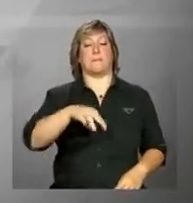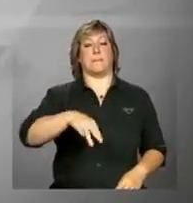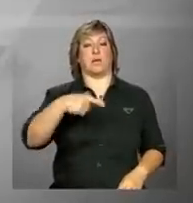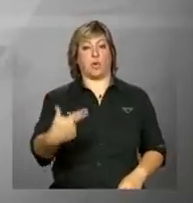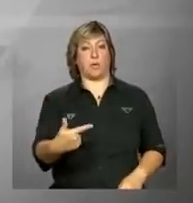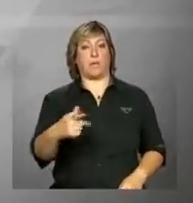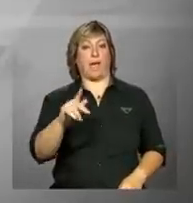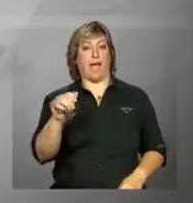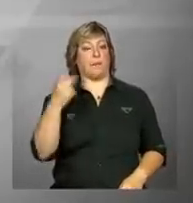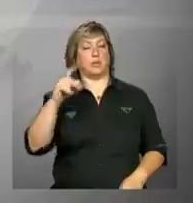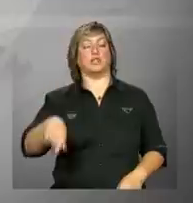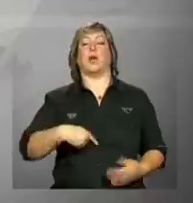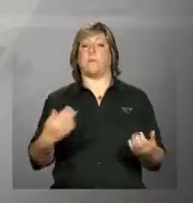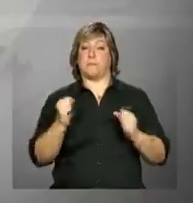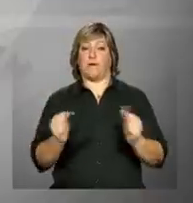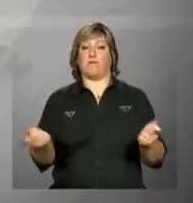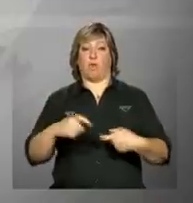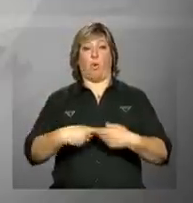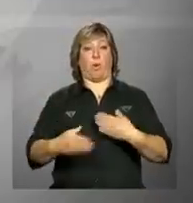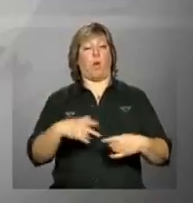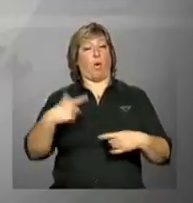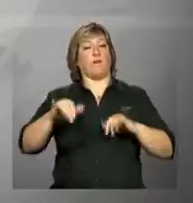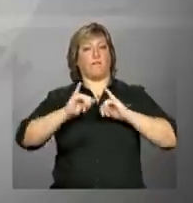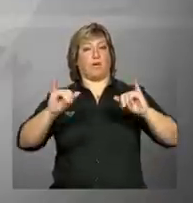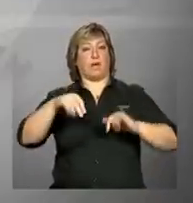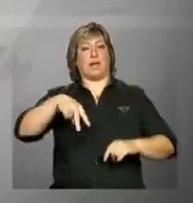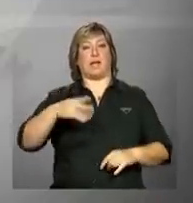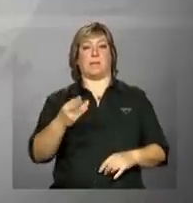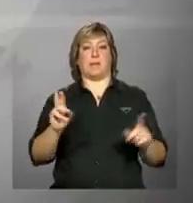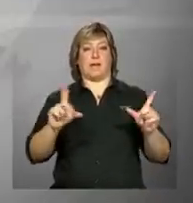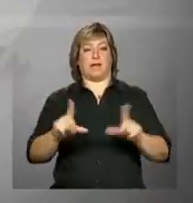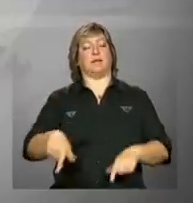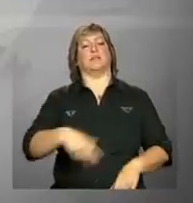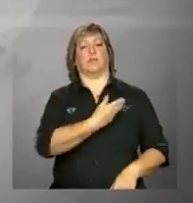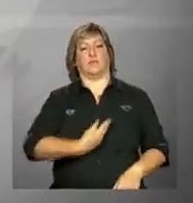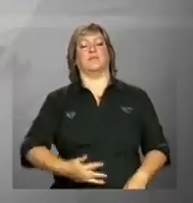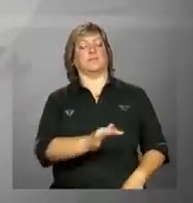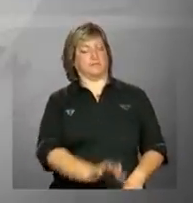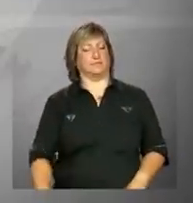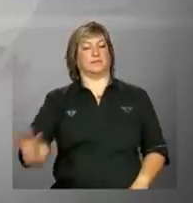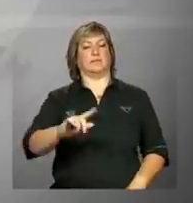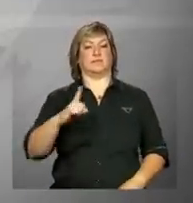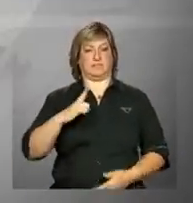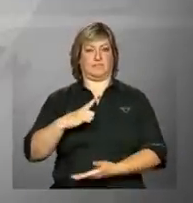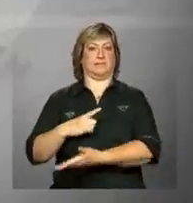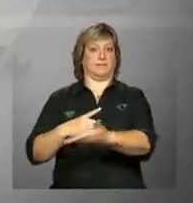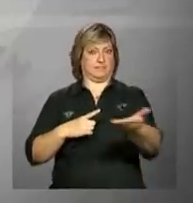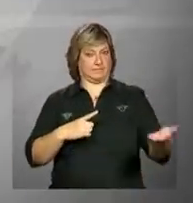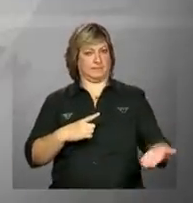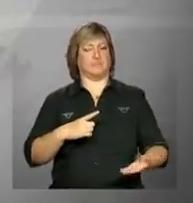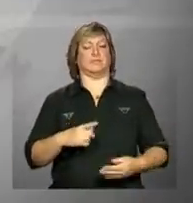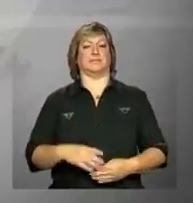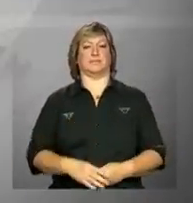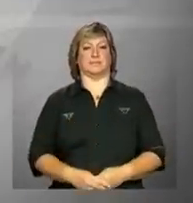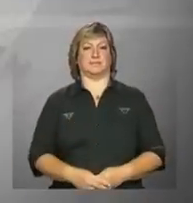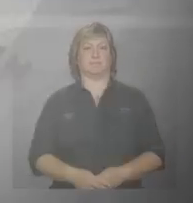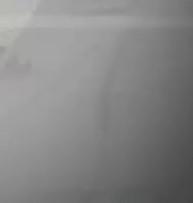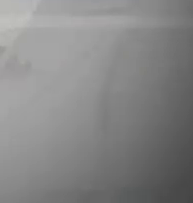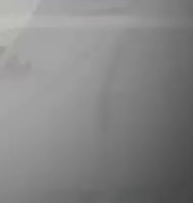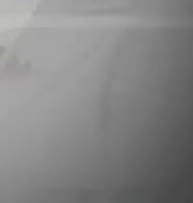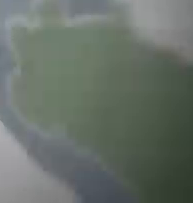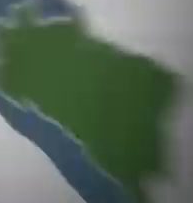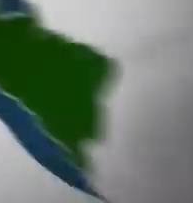por dia E nós podemos voltar a qualquer momento com outras informações Continue com a gente aqui na NBR, a TV do Governo Federal